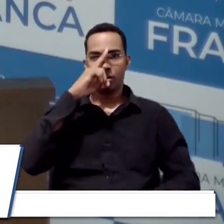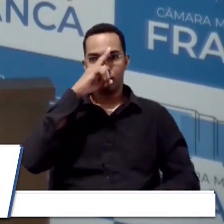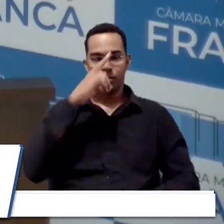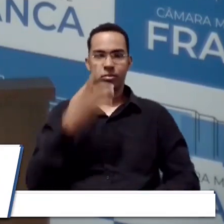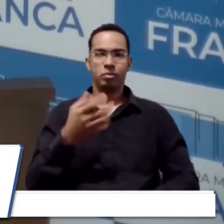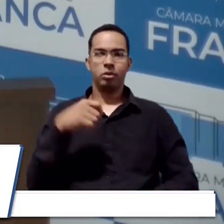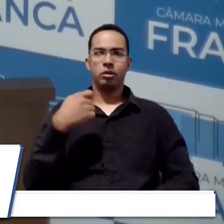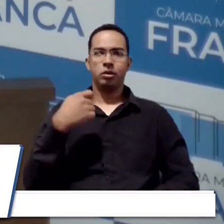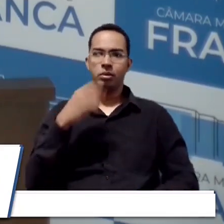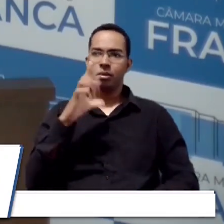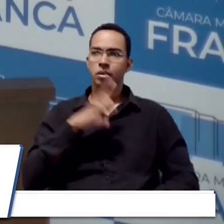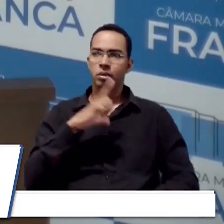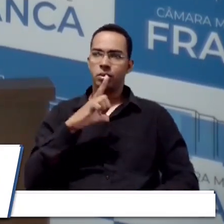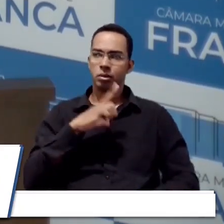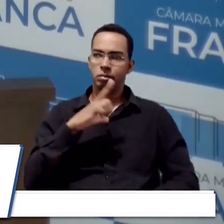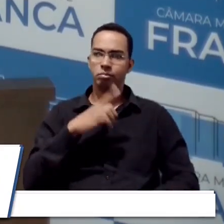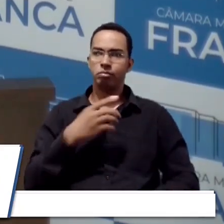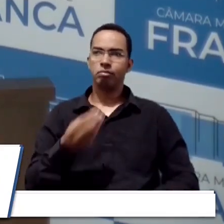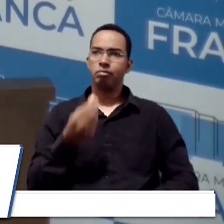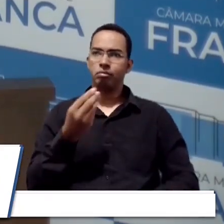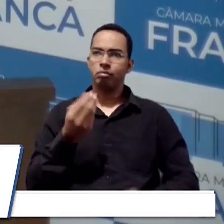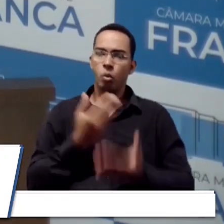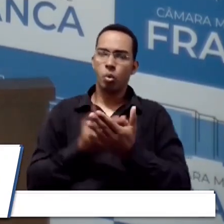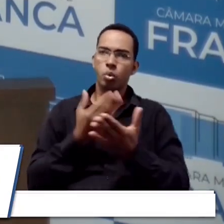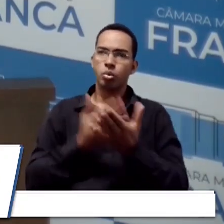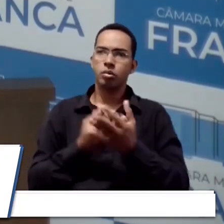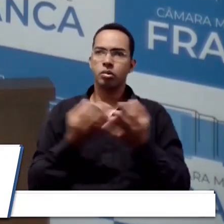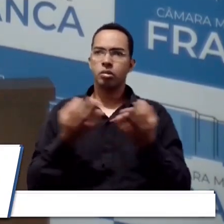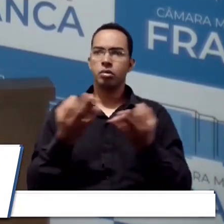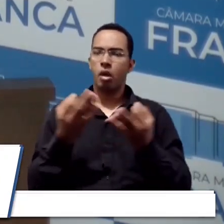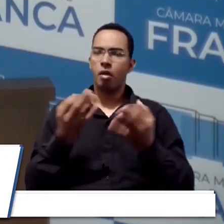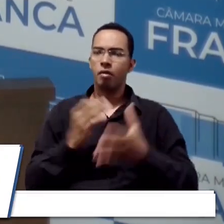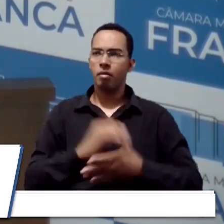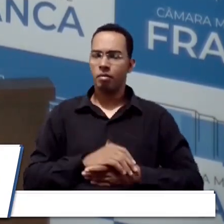precisa ter um estudo muito bem feito.